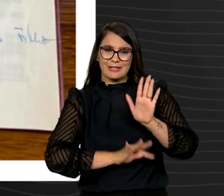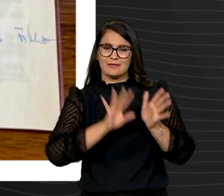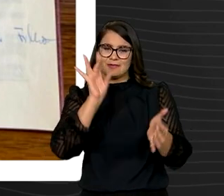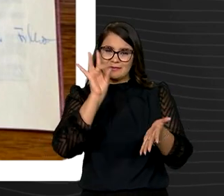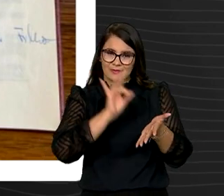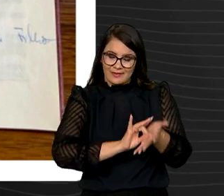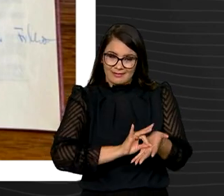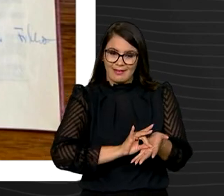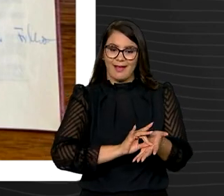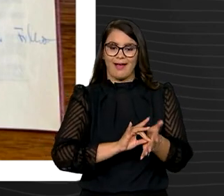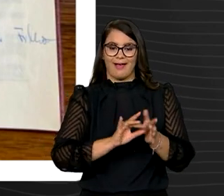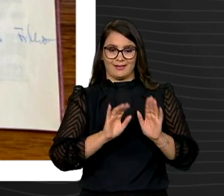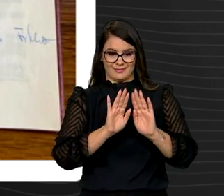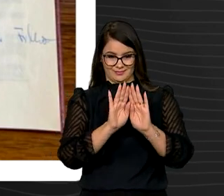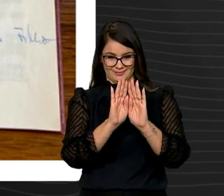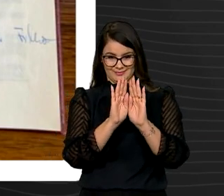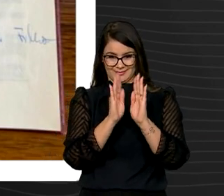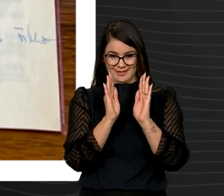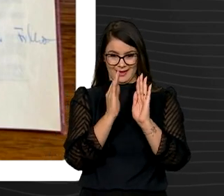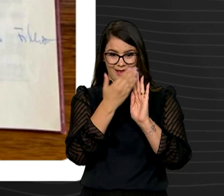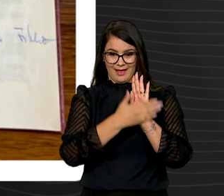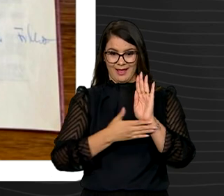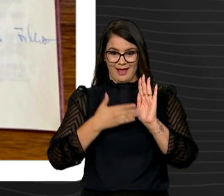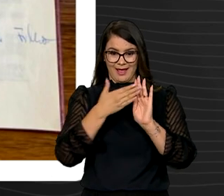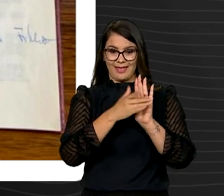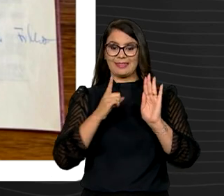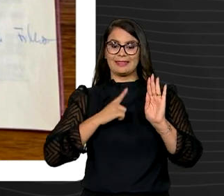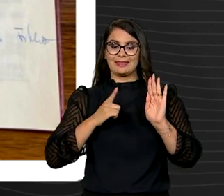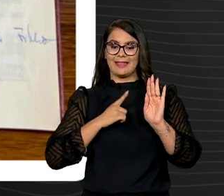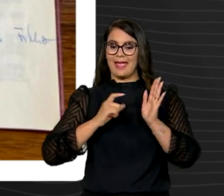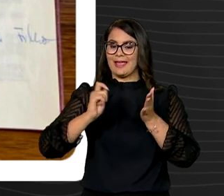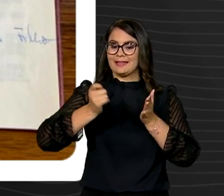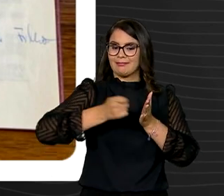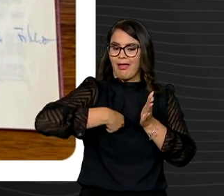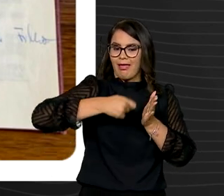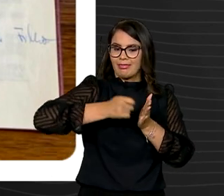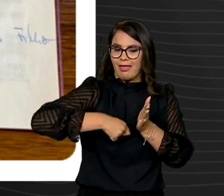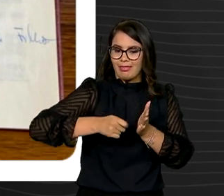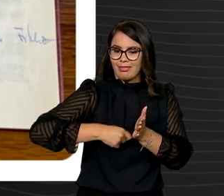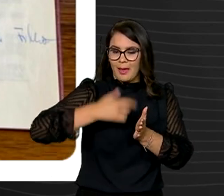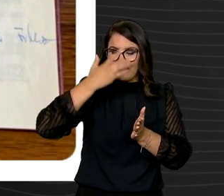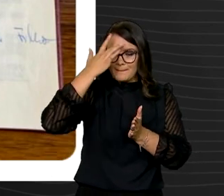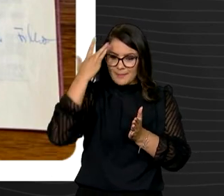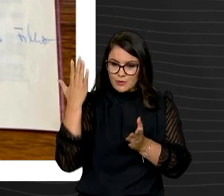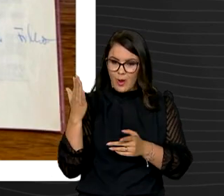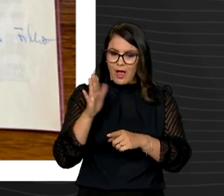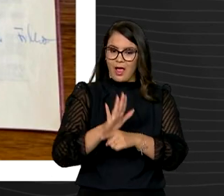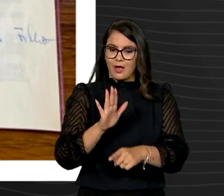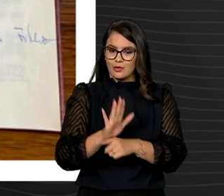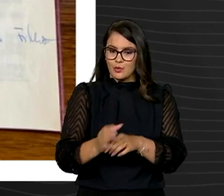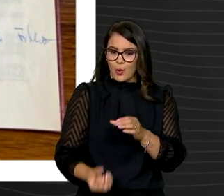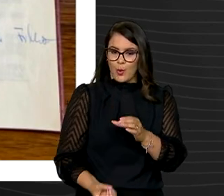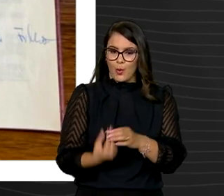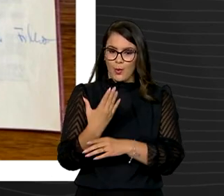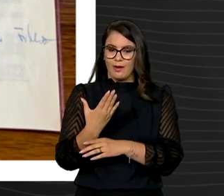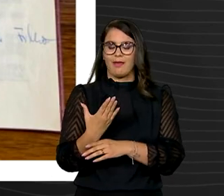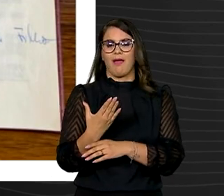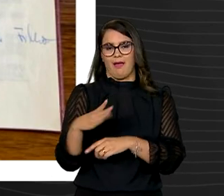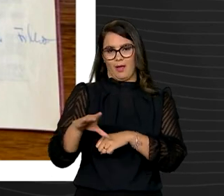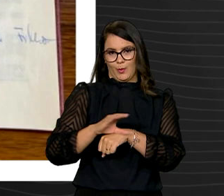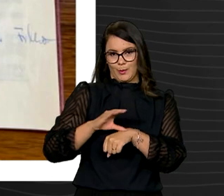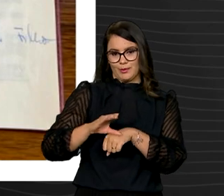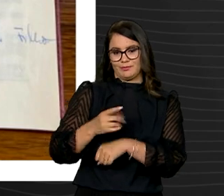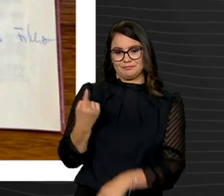e ali na capa da Constituição havia muitas assinaturas de constituintes, né, parlamentares que participaram